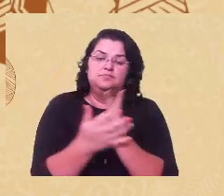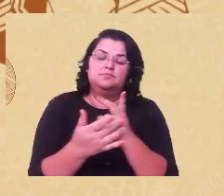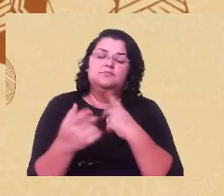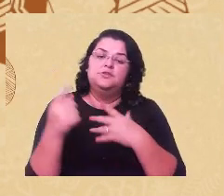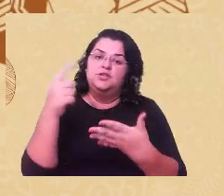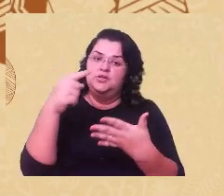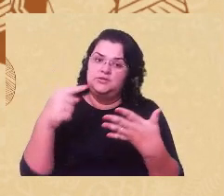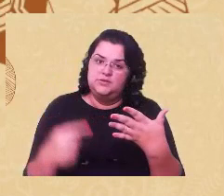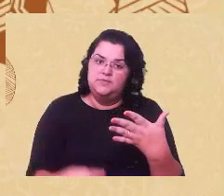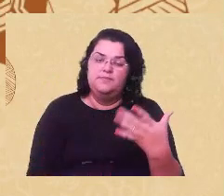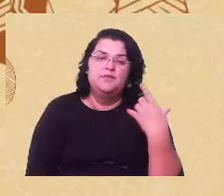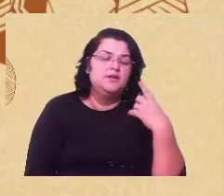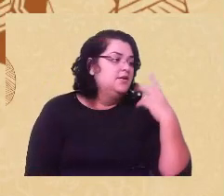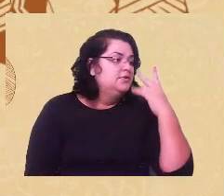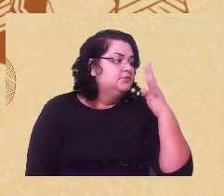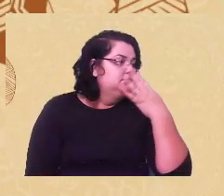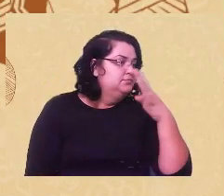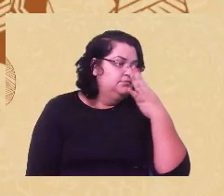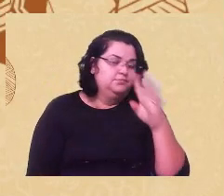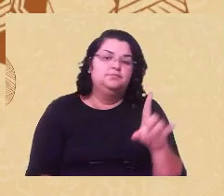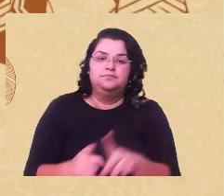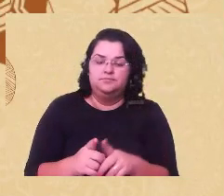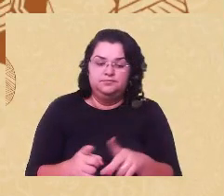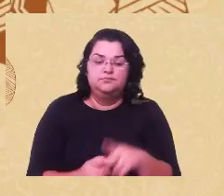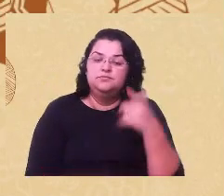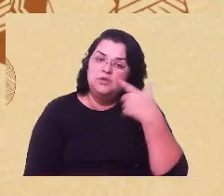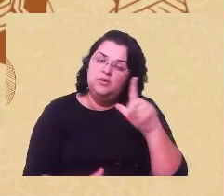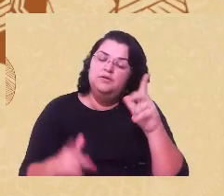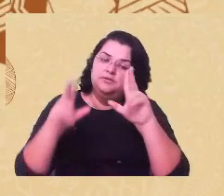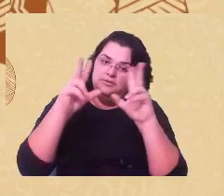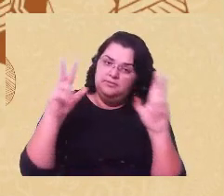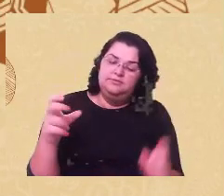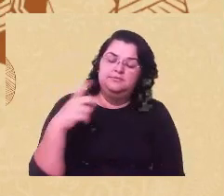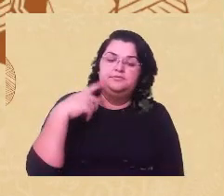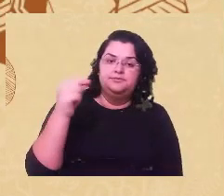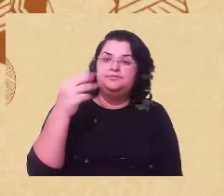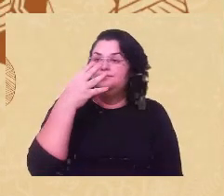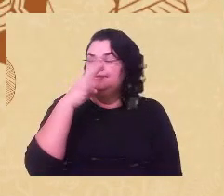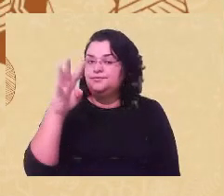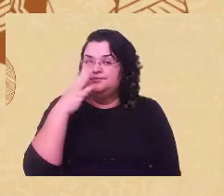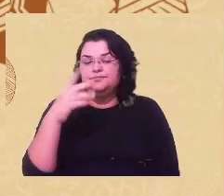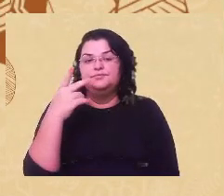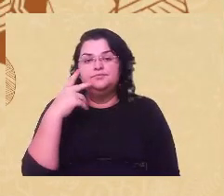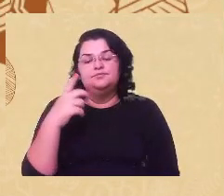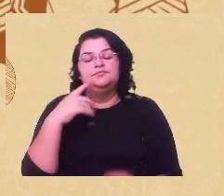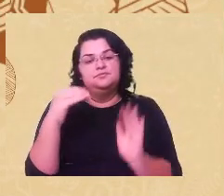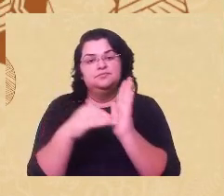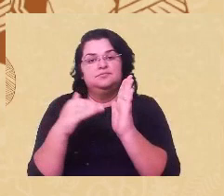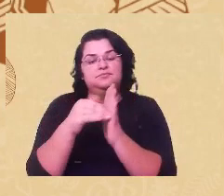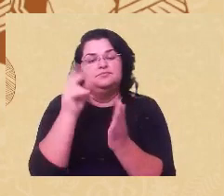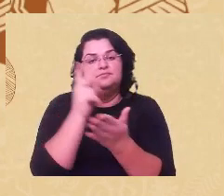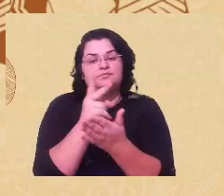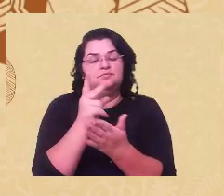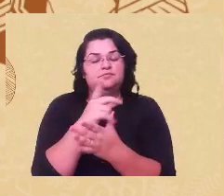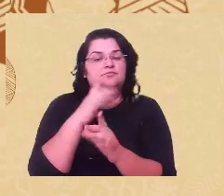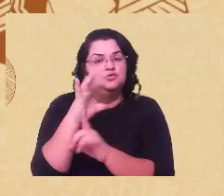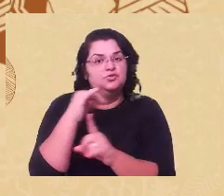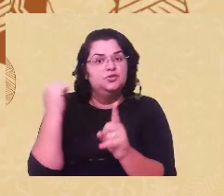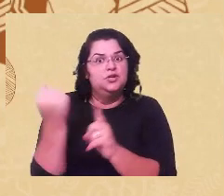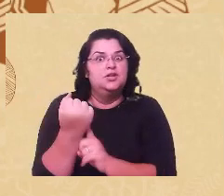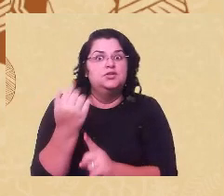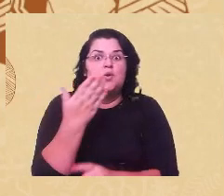Sendo fragilizado. Um outro aspecto, né? A gente precisa denunciar e enfrentar o genocídio da juventude negra e da população indígena.